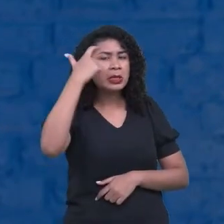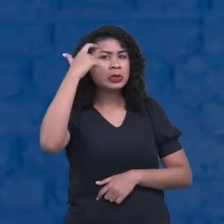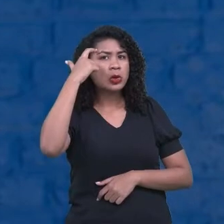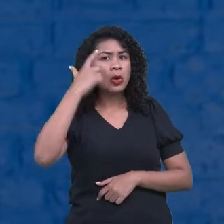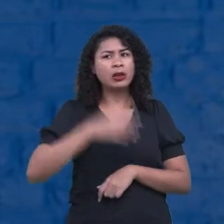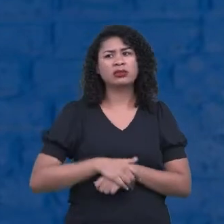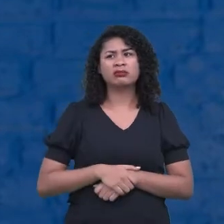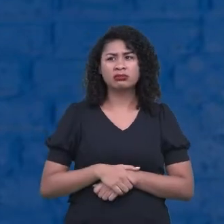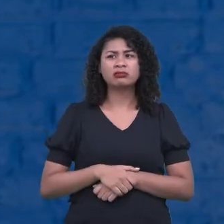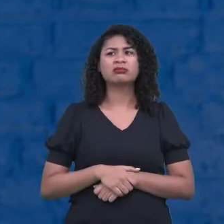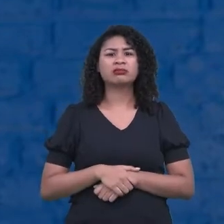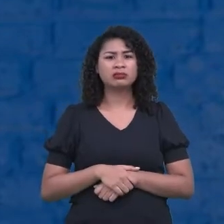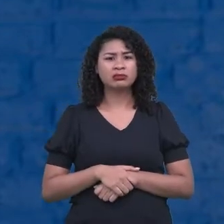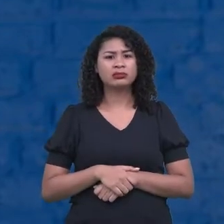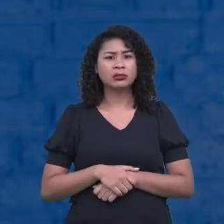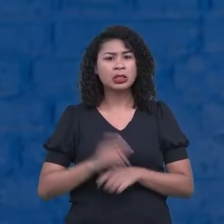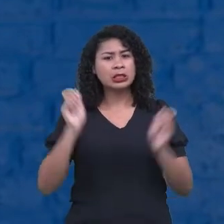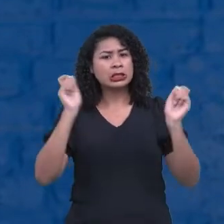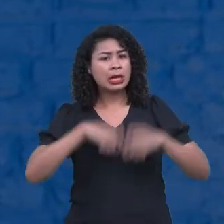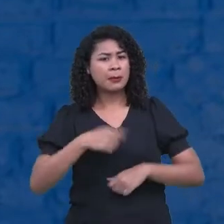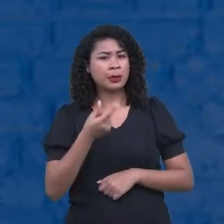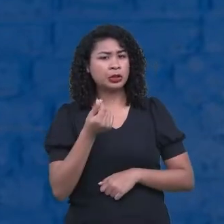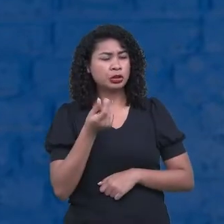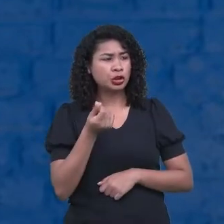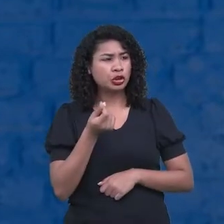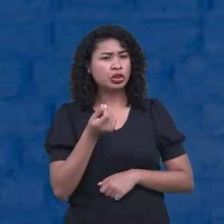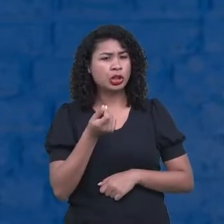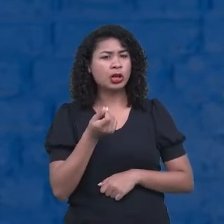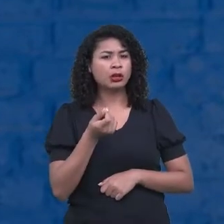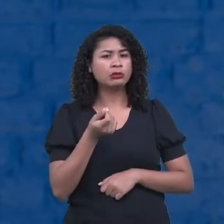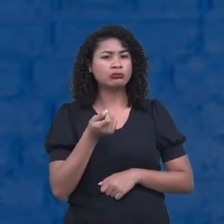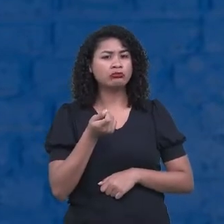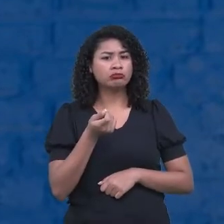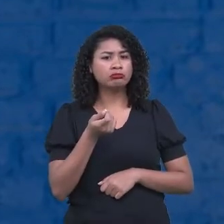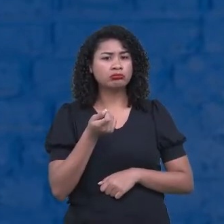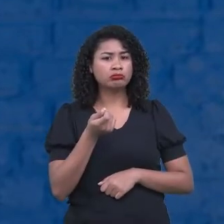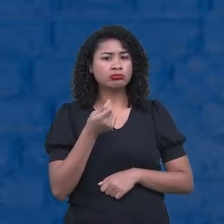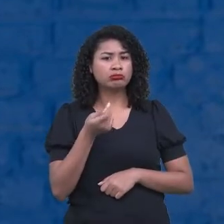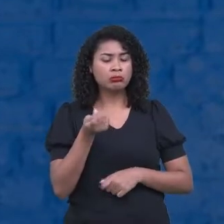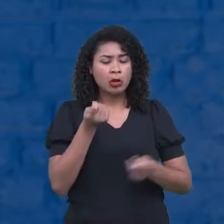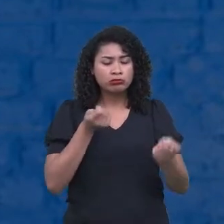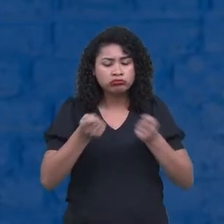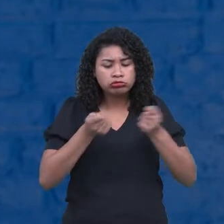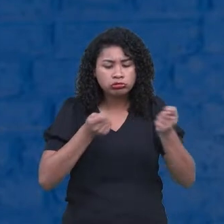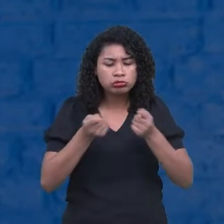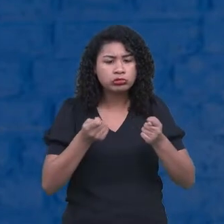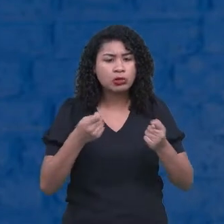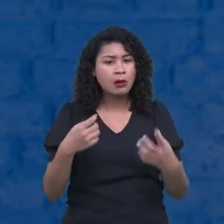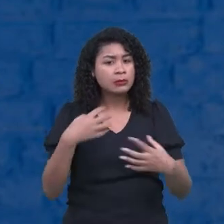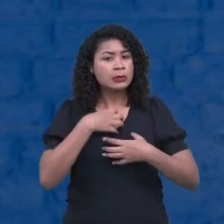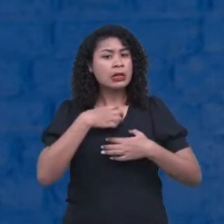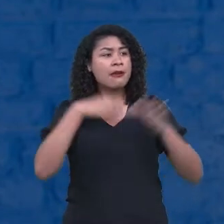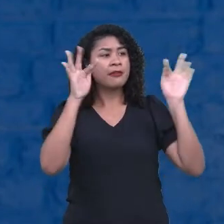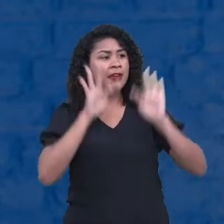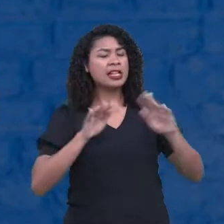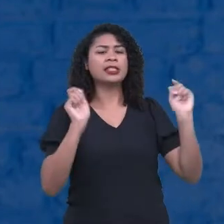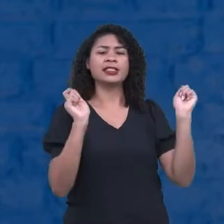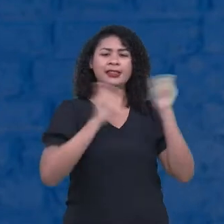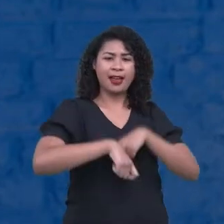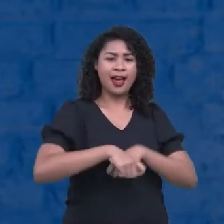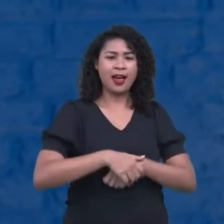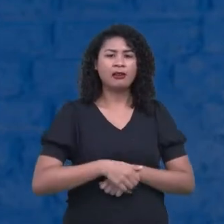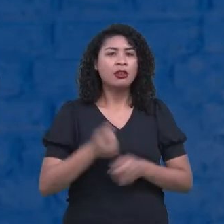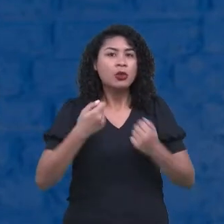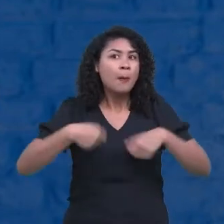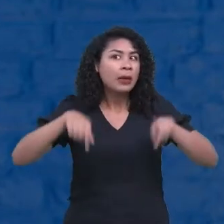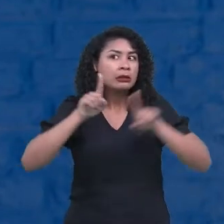né? Ganhar, ter um bom rendimento e me tornar feliz. Não precisou fazer faculdade. Não é que não seja necessário, não é que não